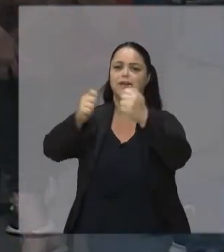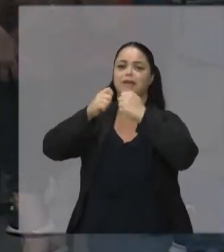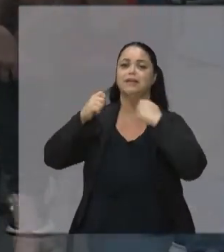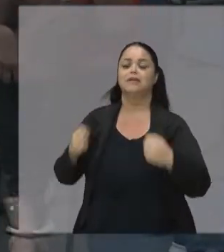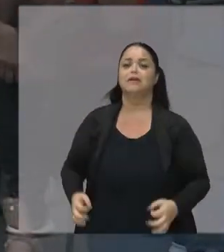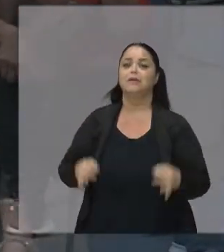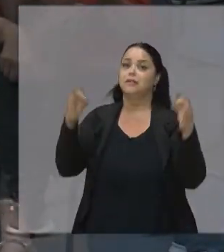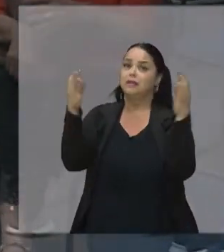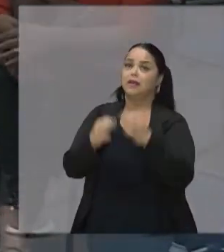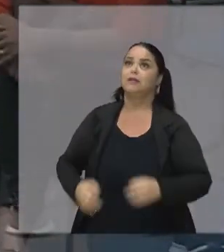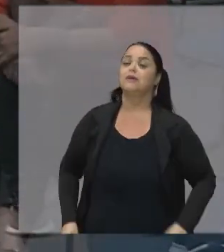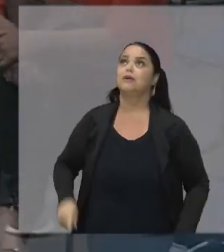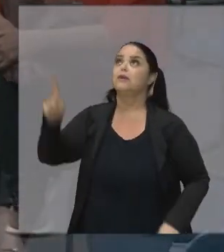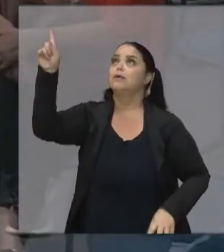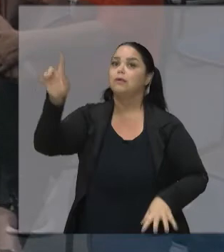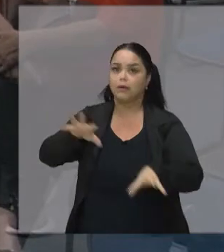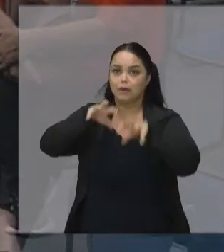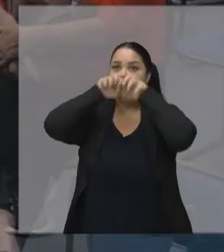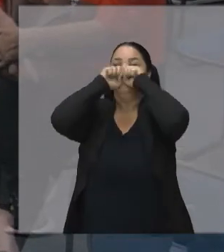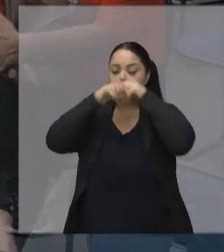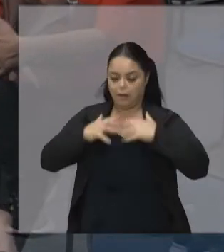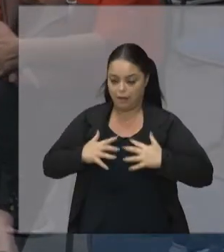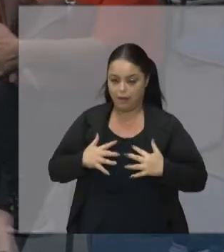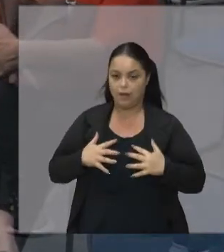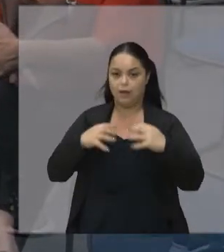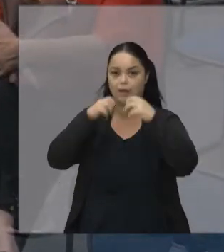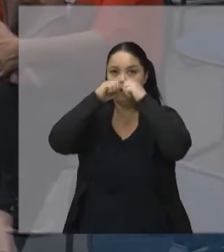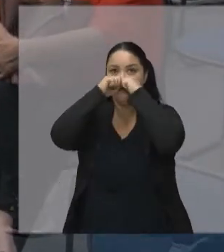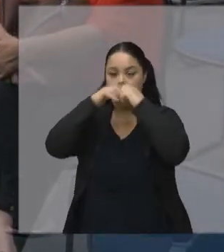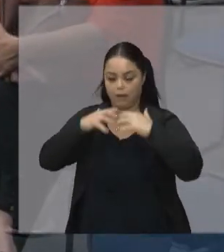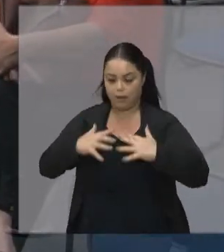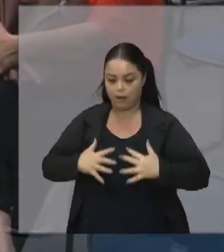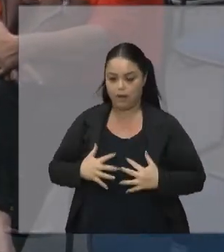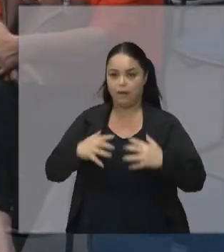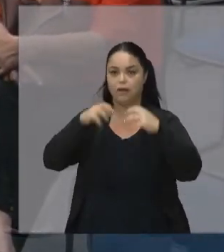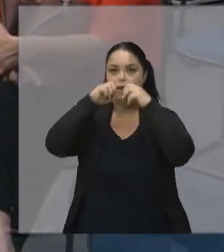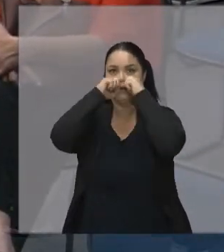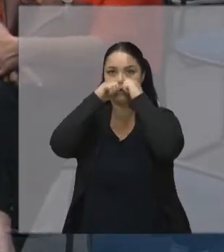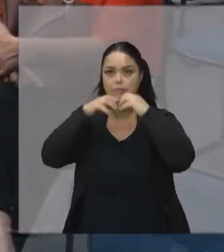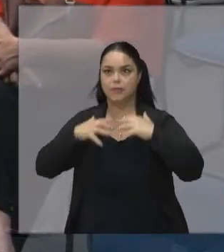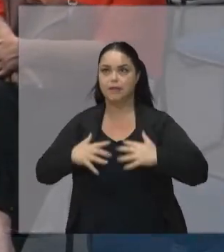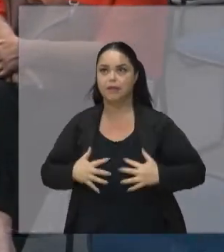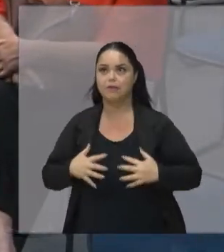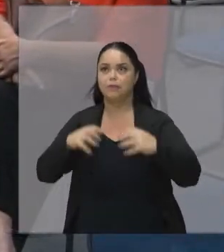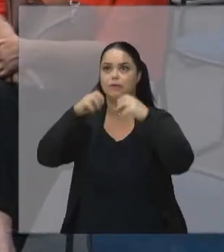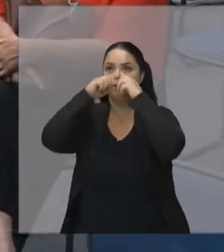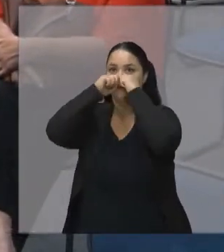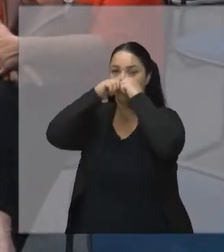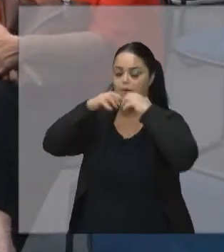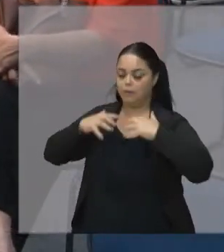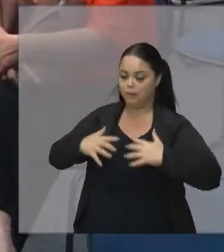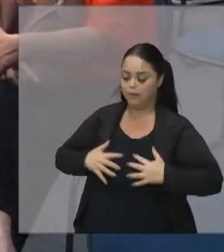Tão certo como O ar que eu Respiro